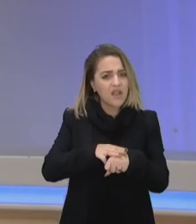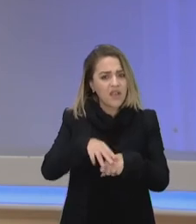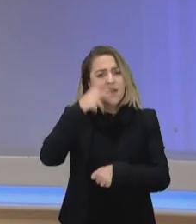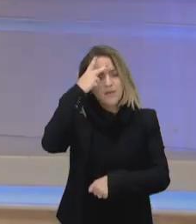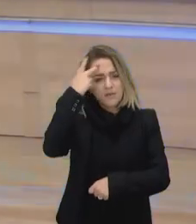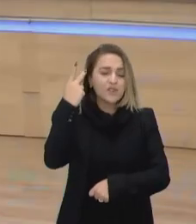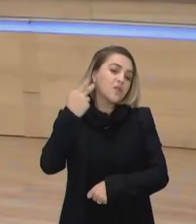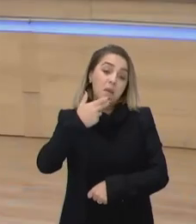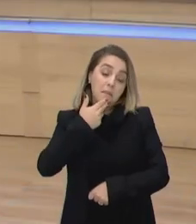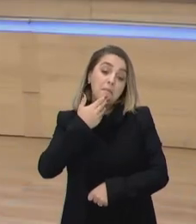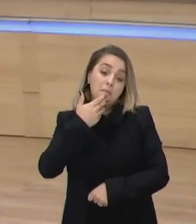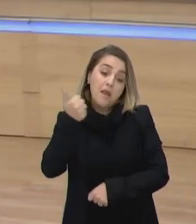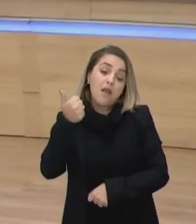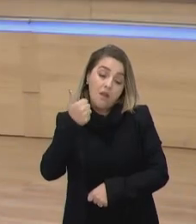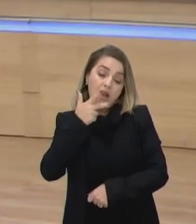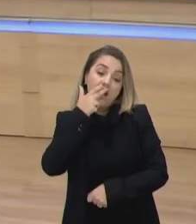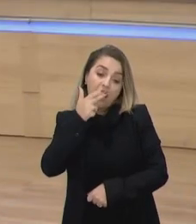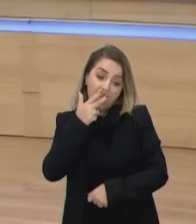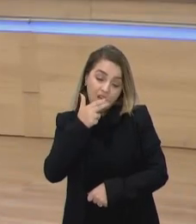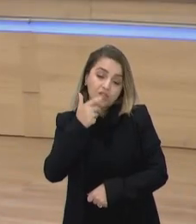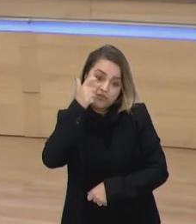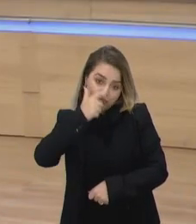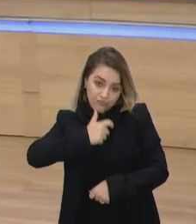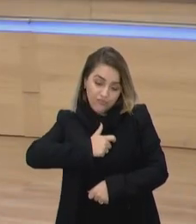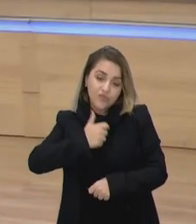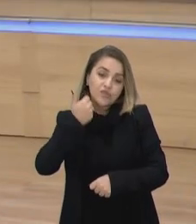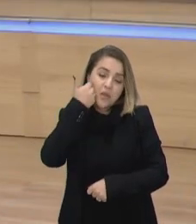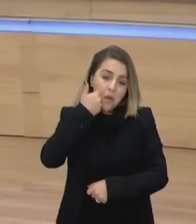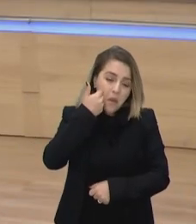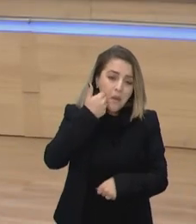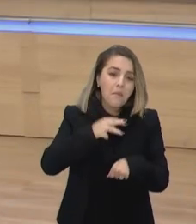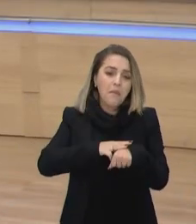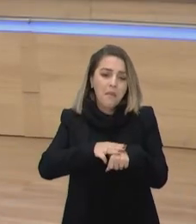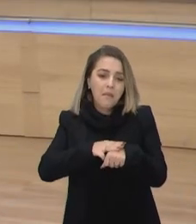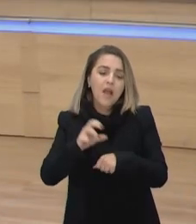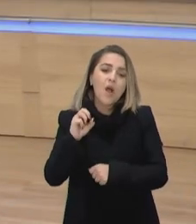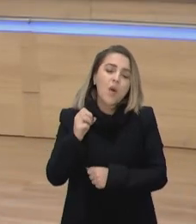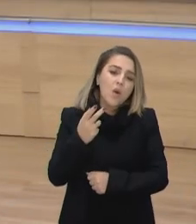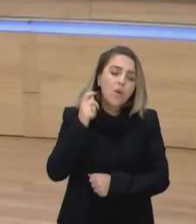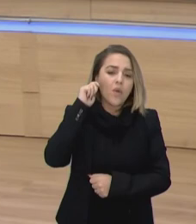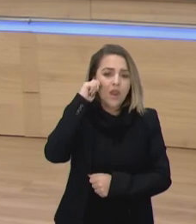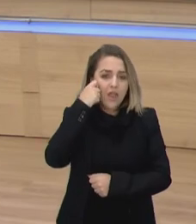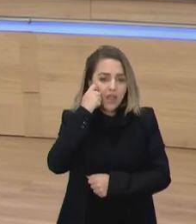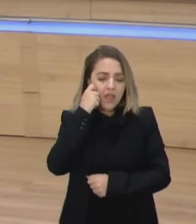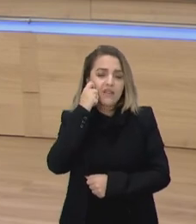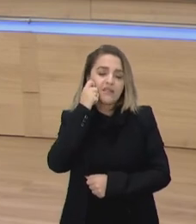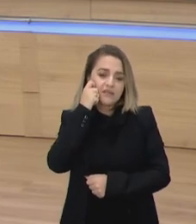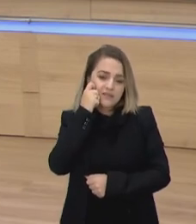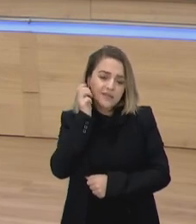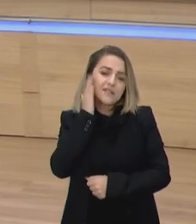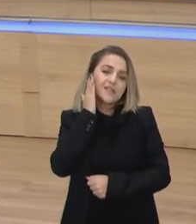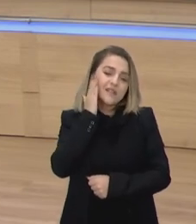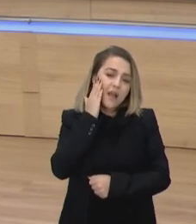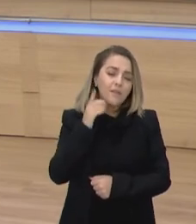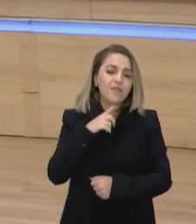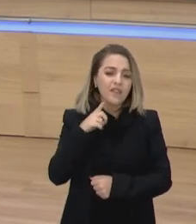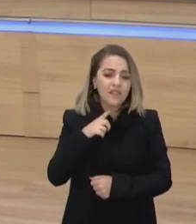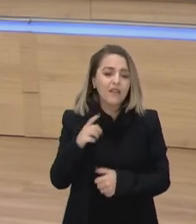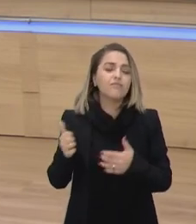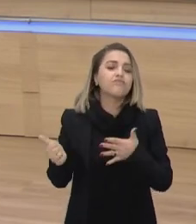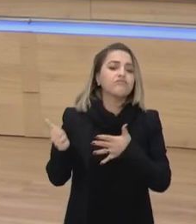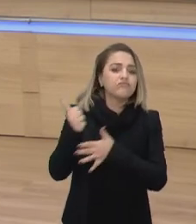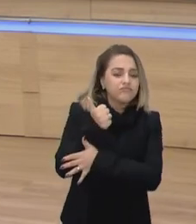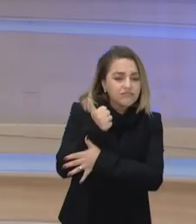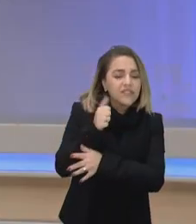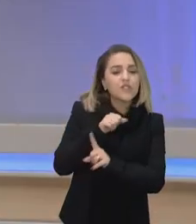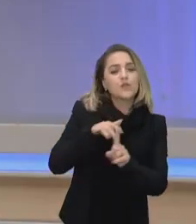pardas porque sabem que terão vantagens sociais com isso ou elas procuram até intuitivamente